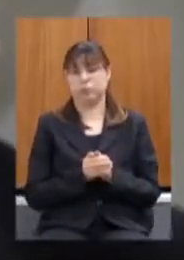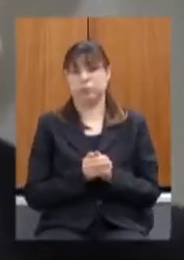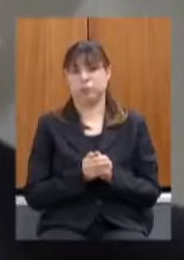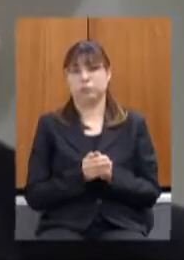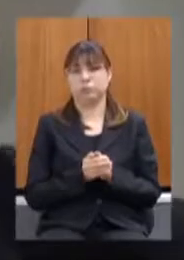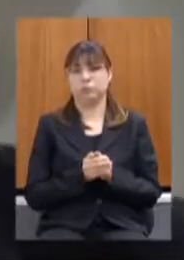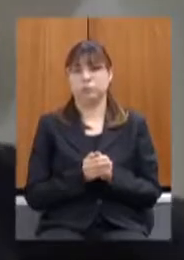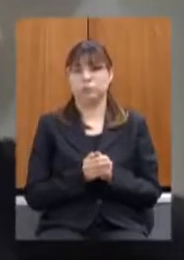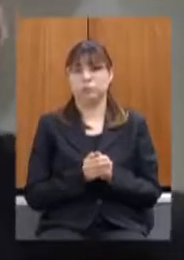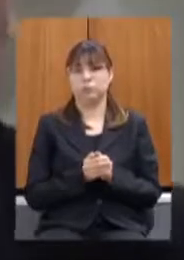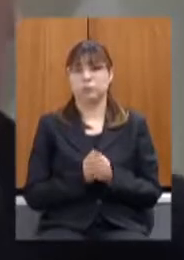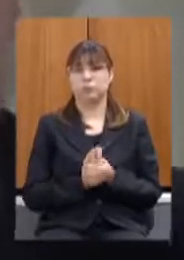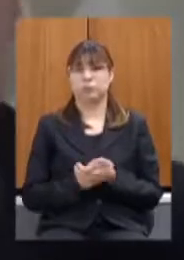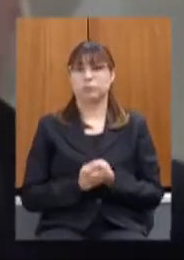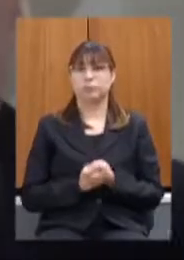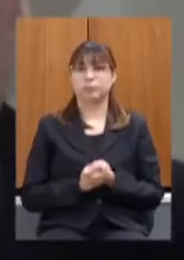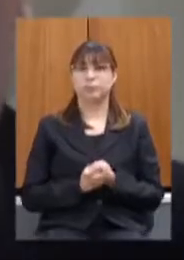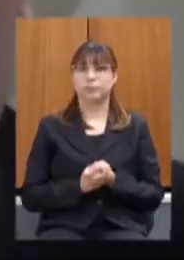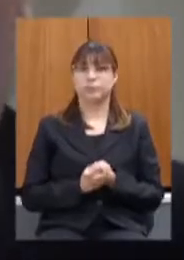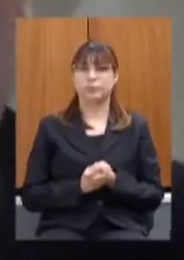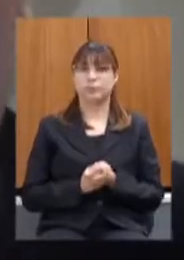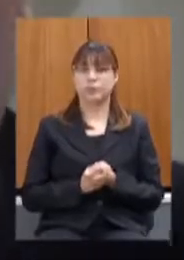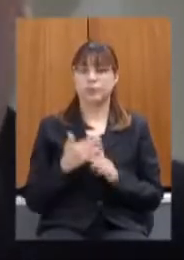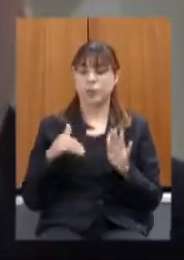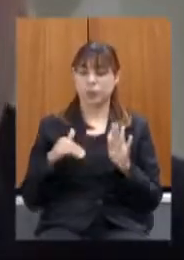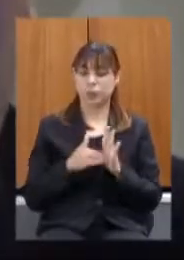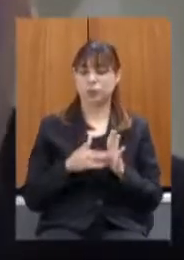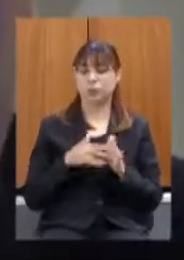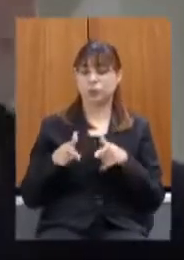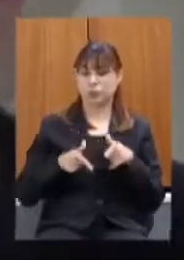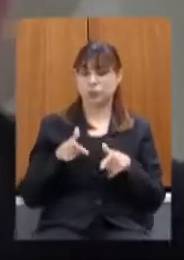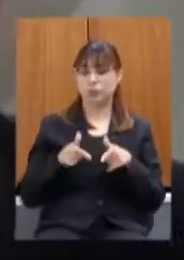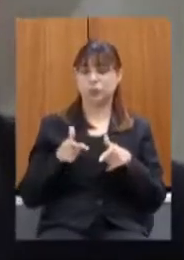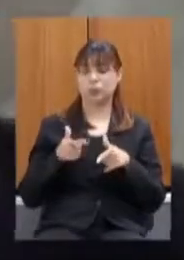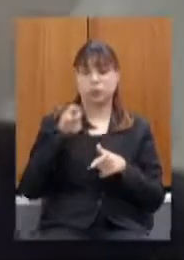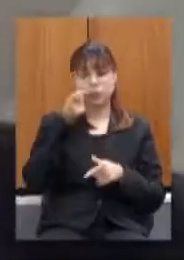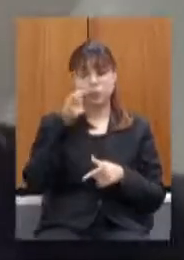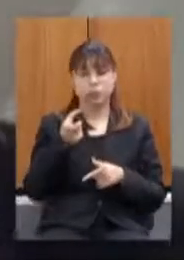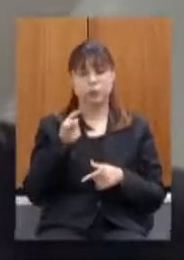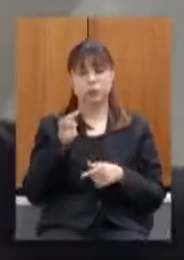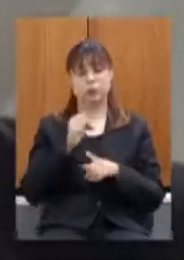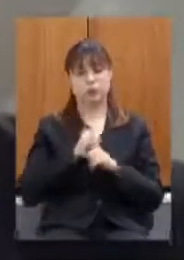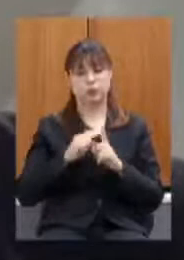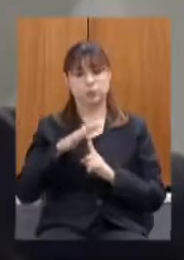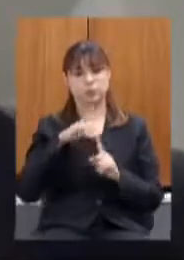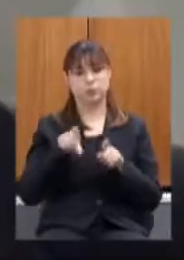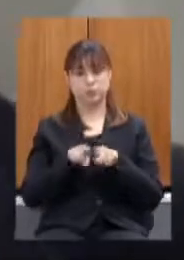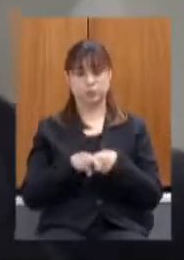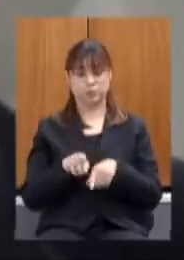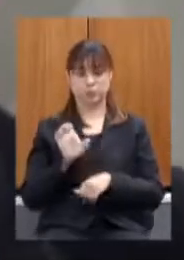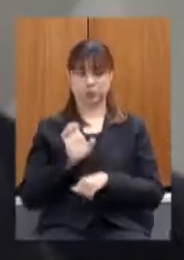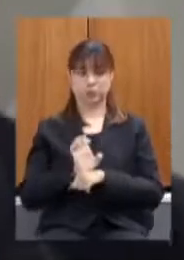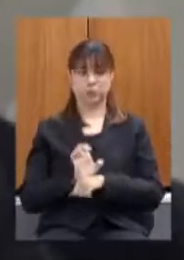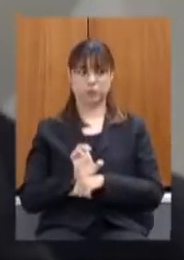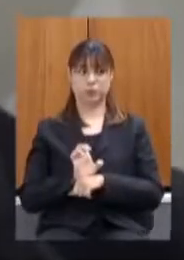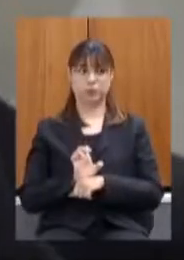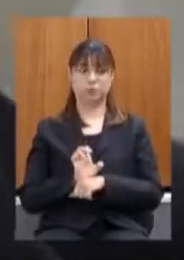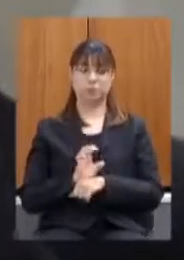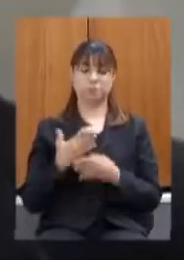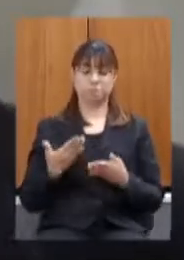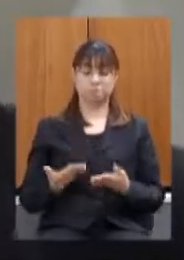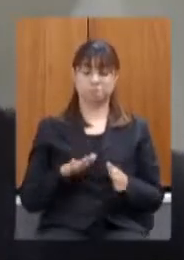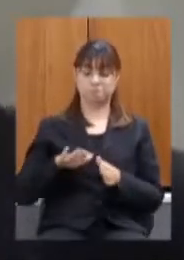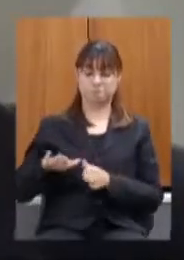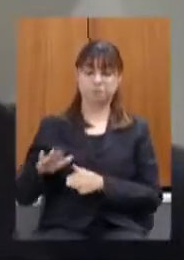é tudo para o interesse da sociedade e do Estado bom com relação a Codemig